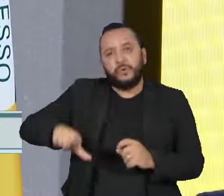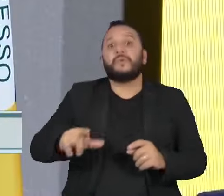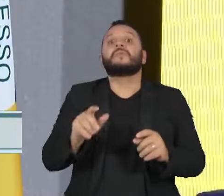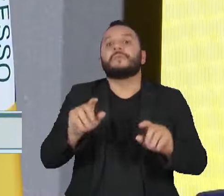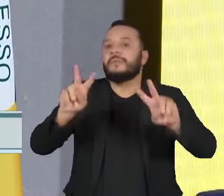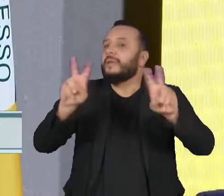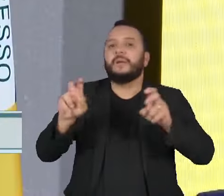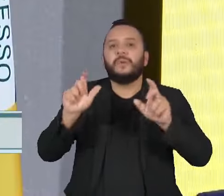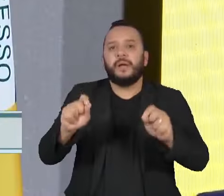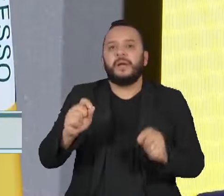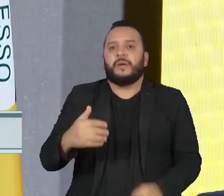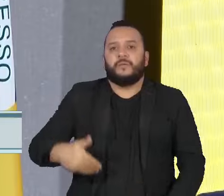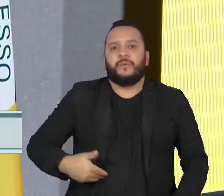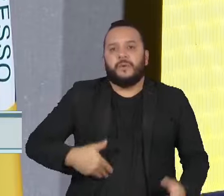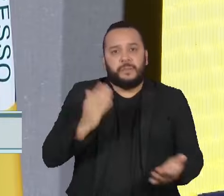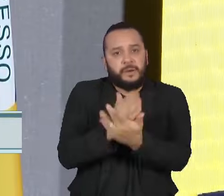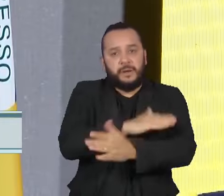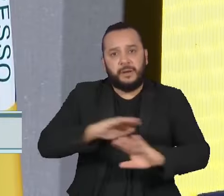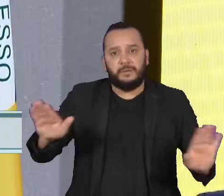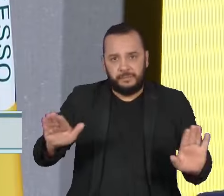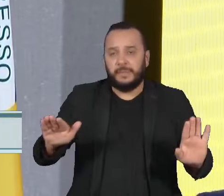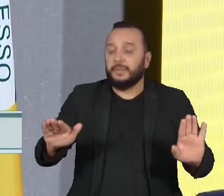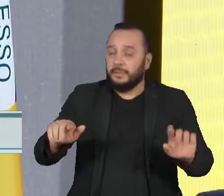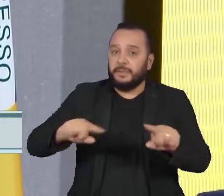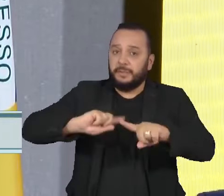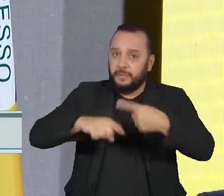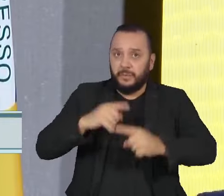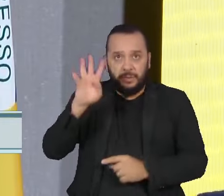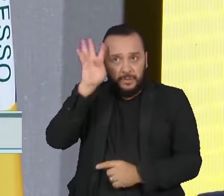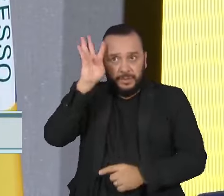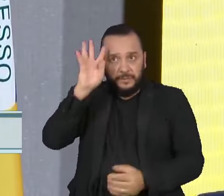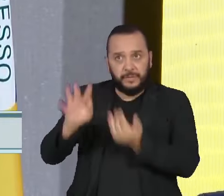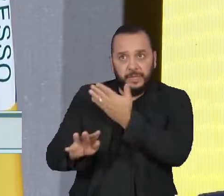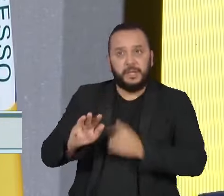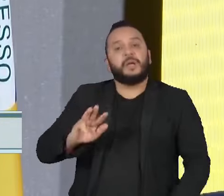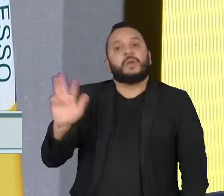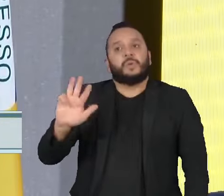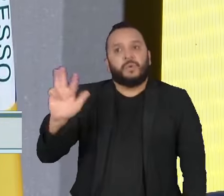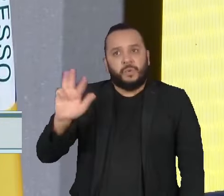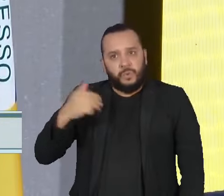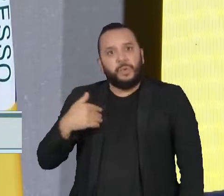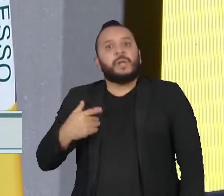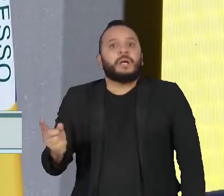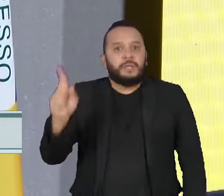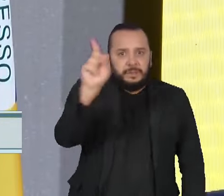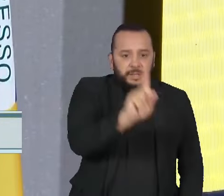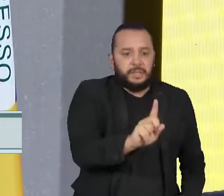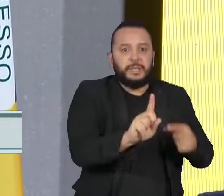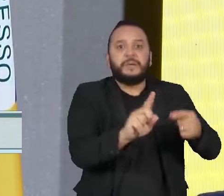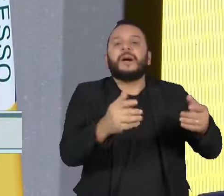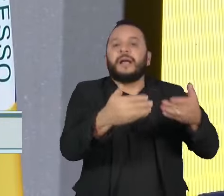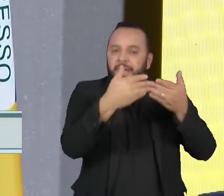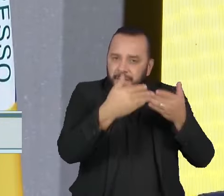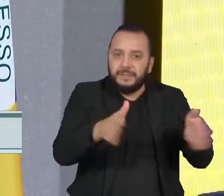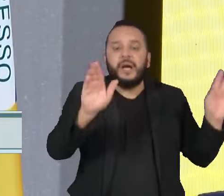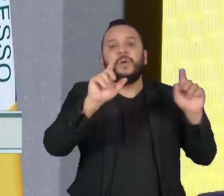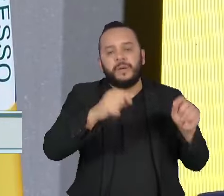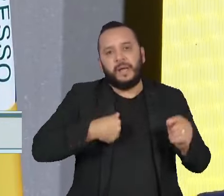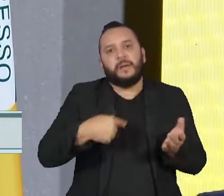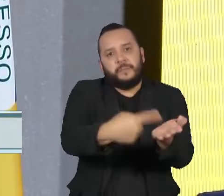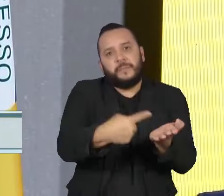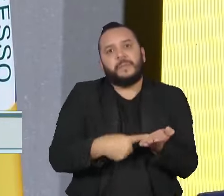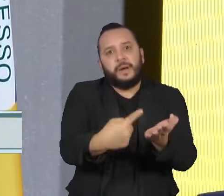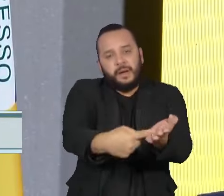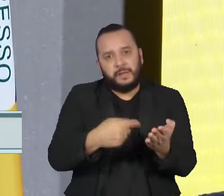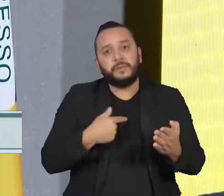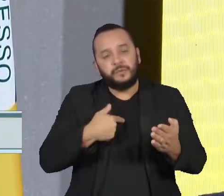fome. E a expectativa é de que, na quarta-feira, o presidente Lula vá ao encontro para lançar o Pacto pela Cooperação Global